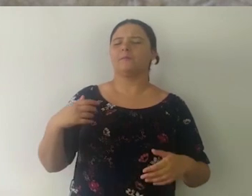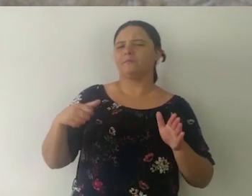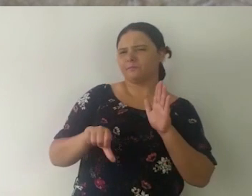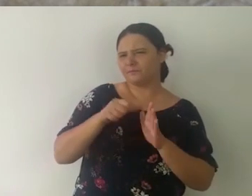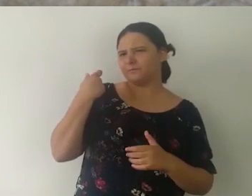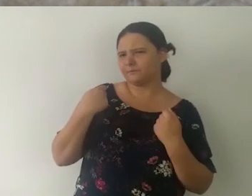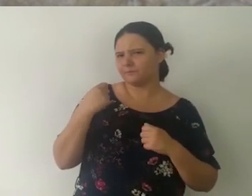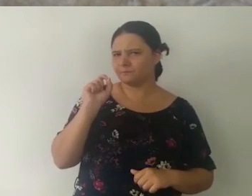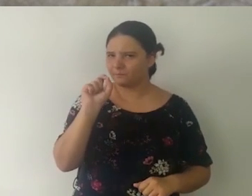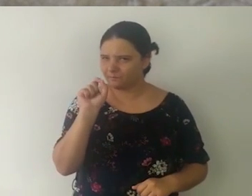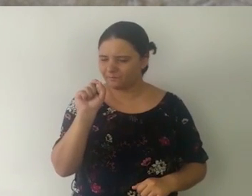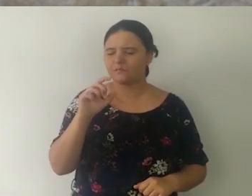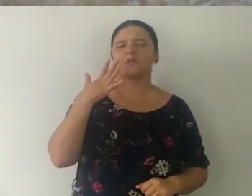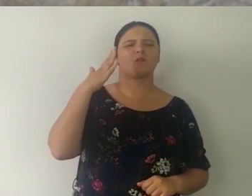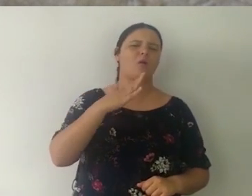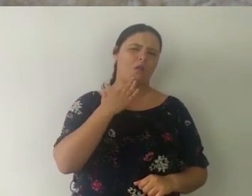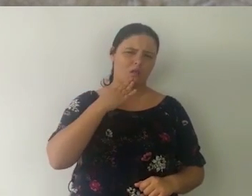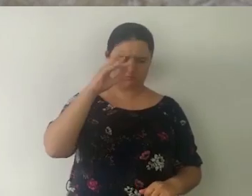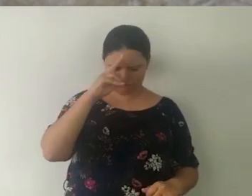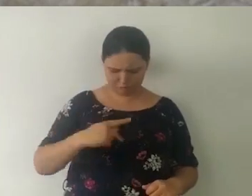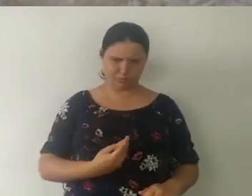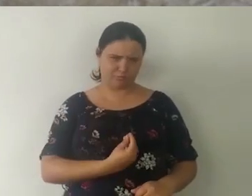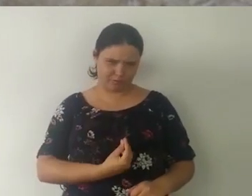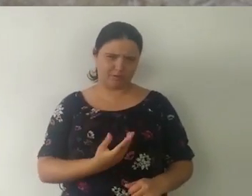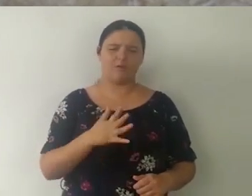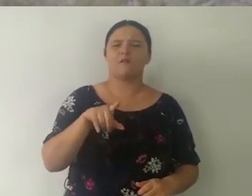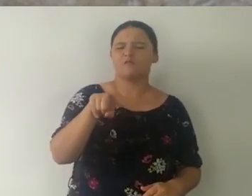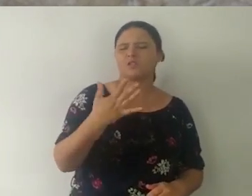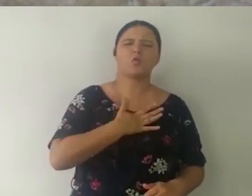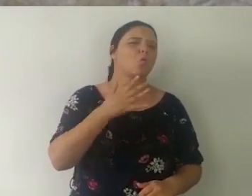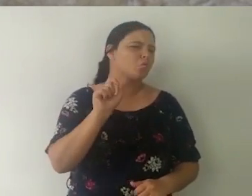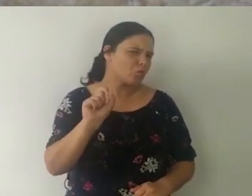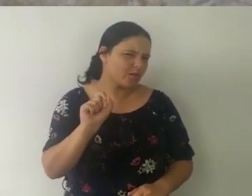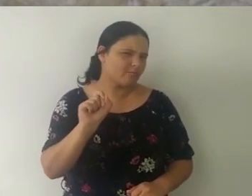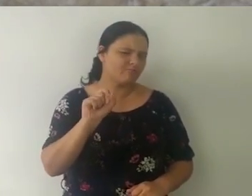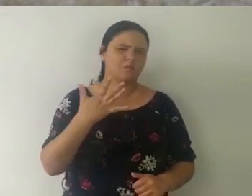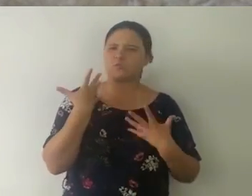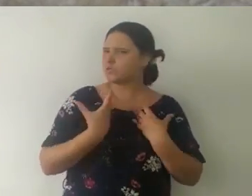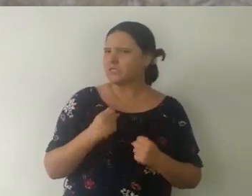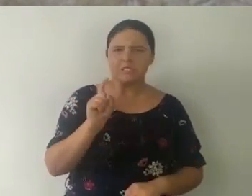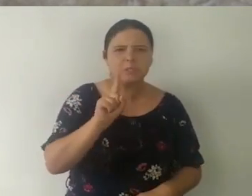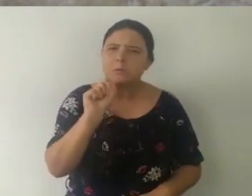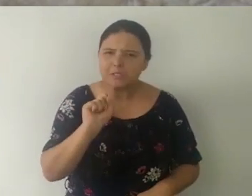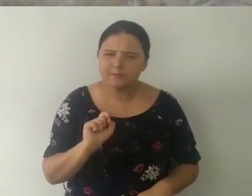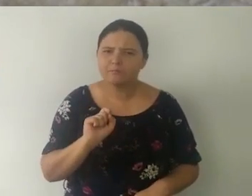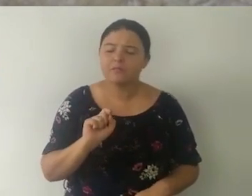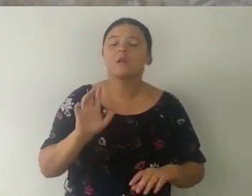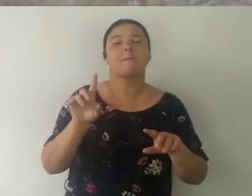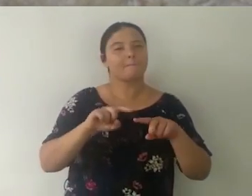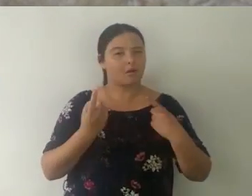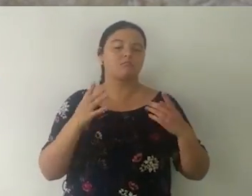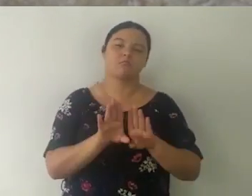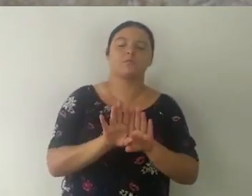O primeiro ponto é se conhecer, né? Isso é essencial. Você precisa saber o que te magoa, o que te ofende, o que te agride. Assim